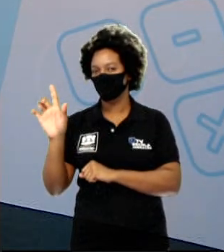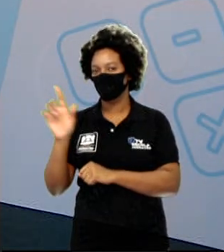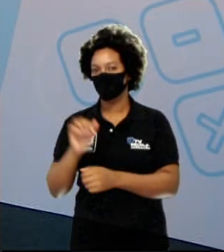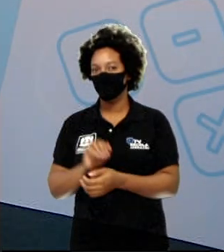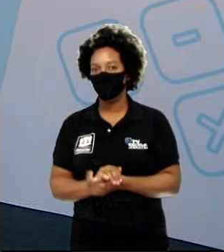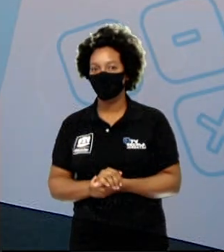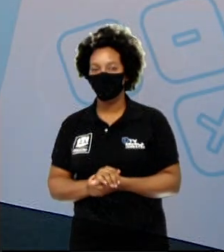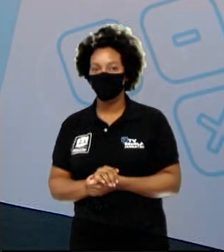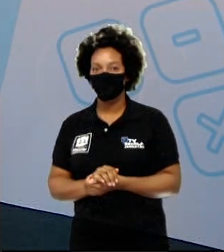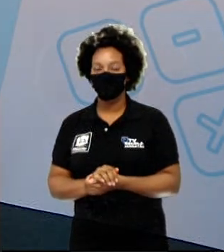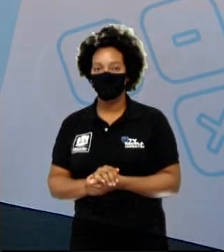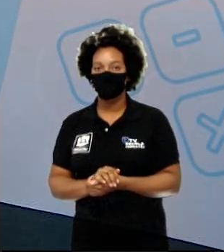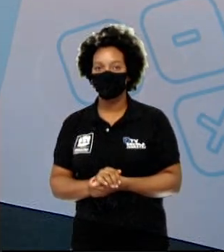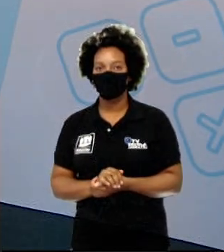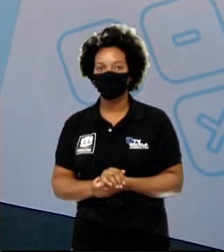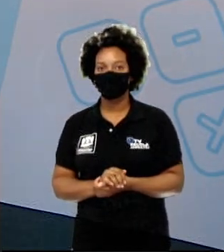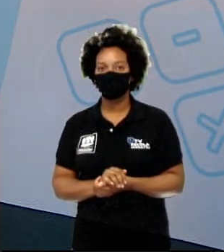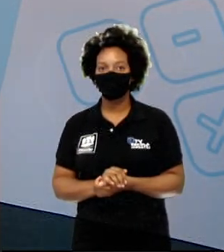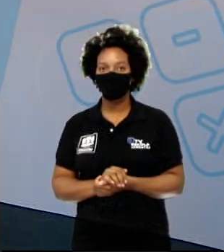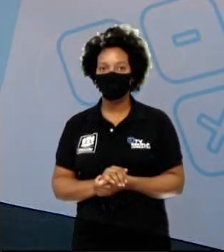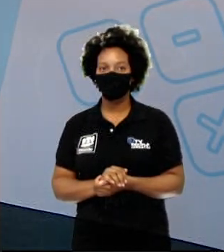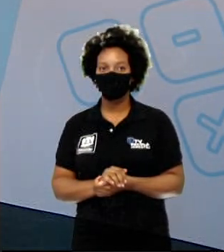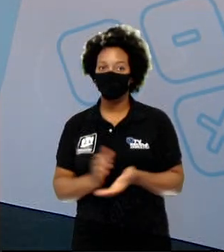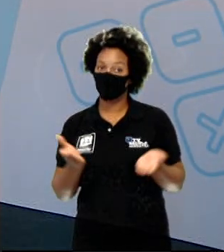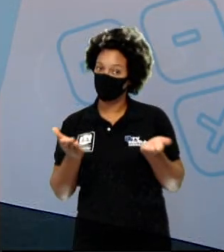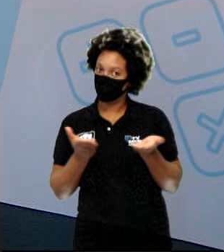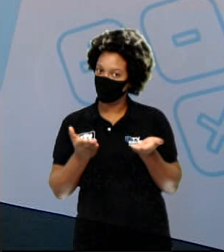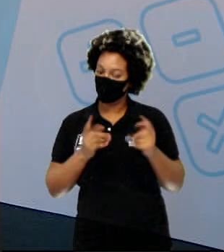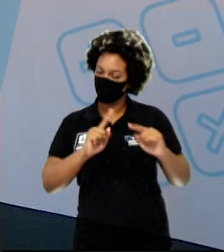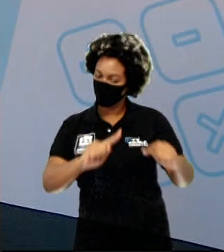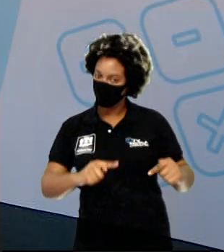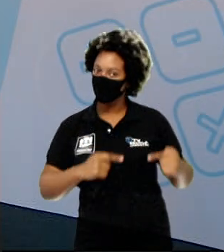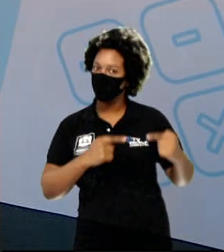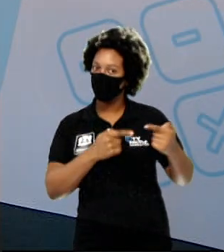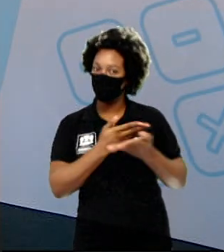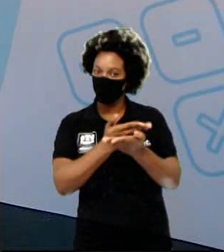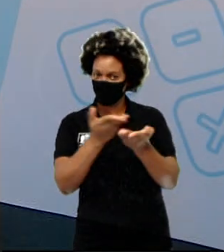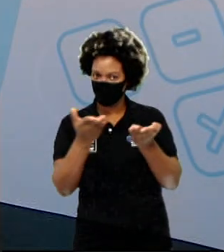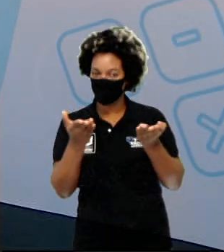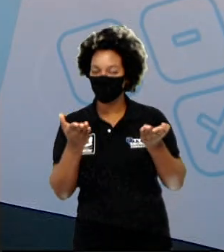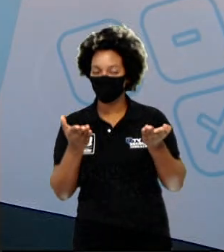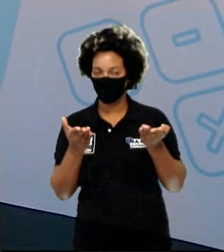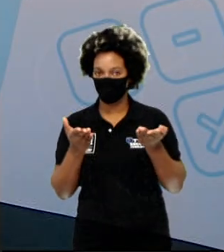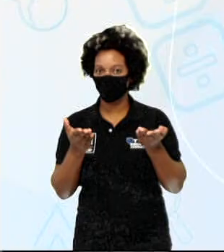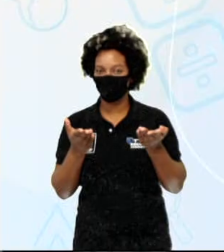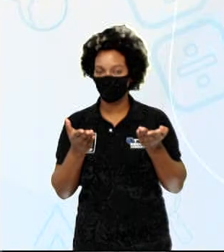agora, um desafio para vocês.